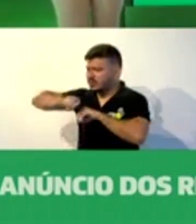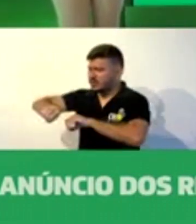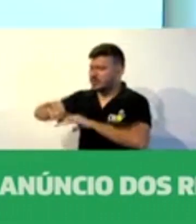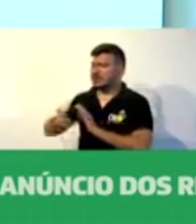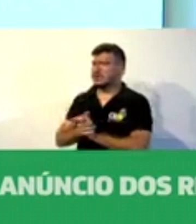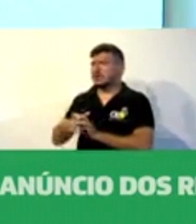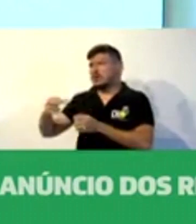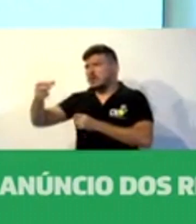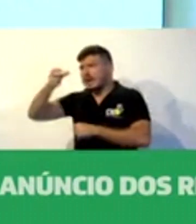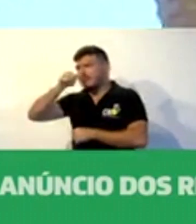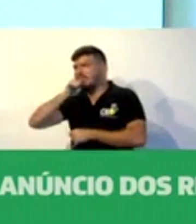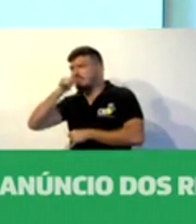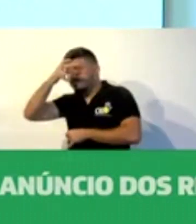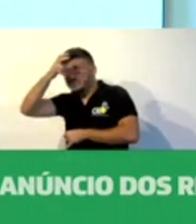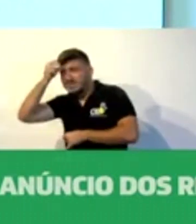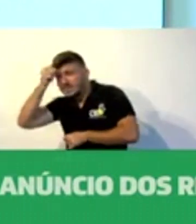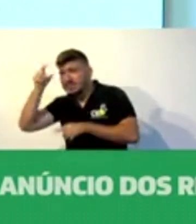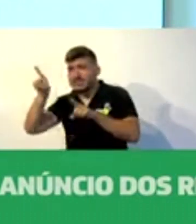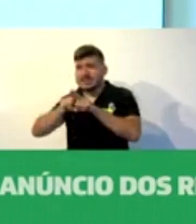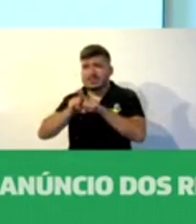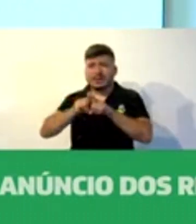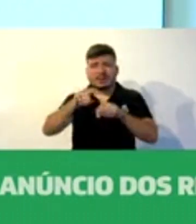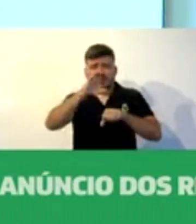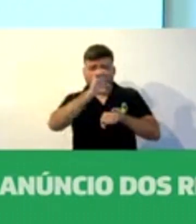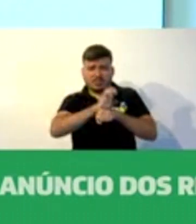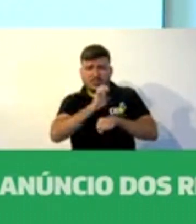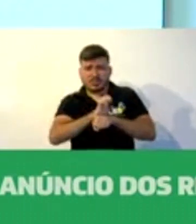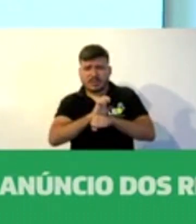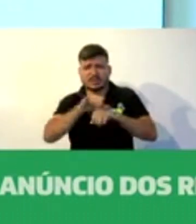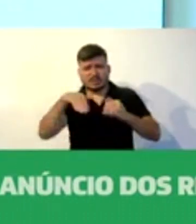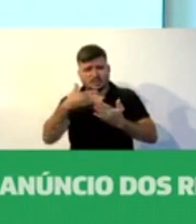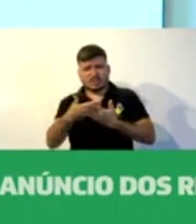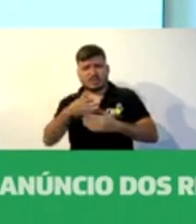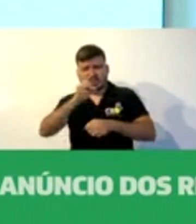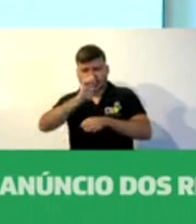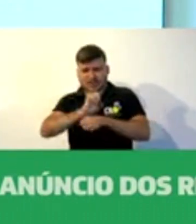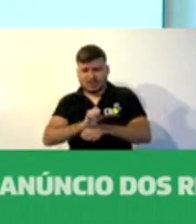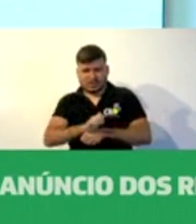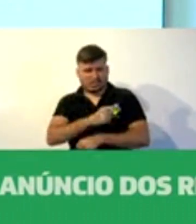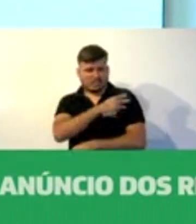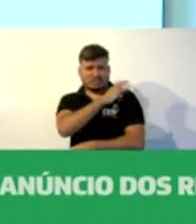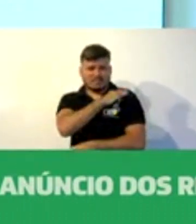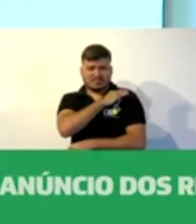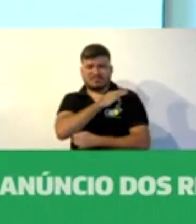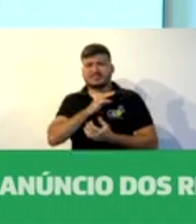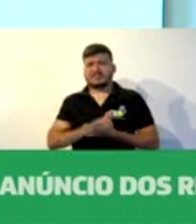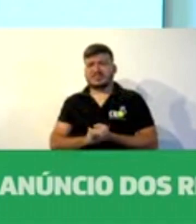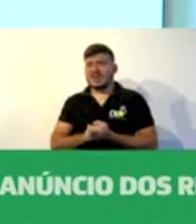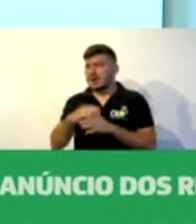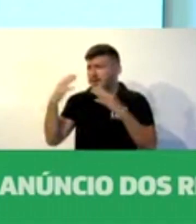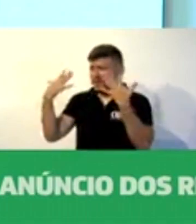tanto nos municípios como no Estado do Ceará, como no ensino médio do nosso Estado.